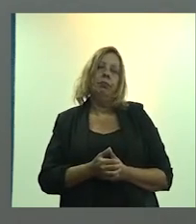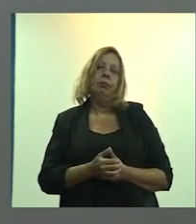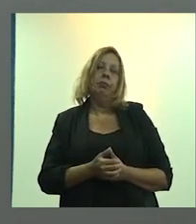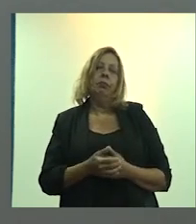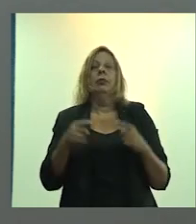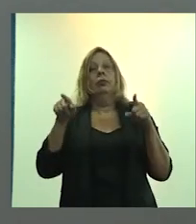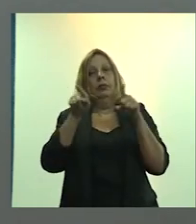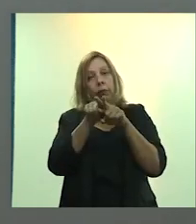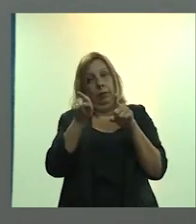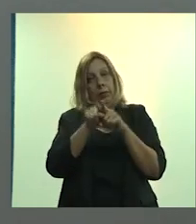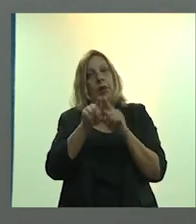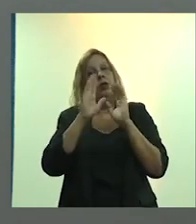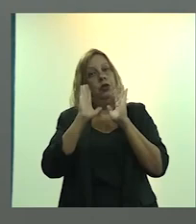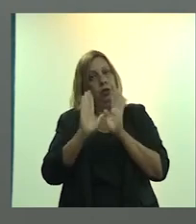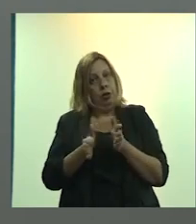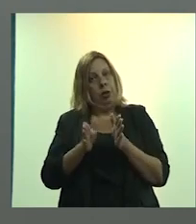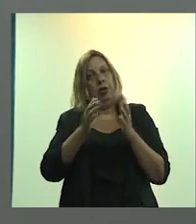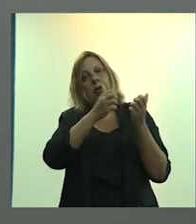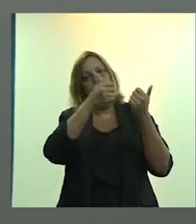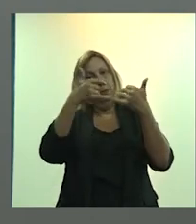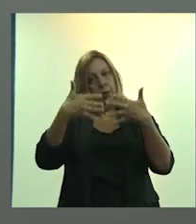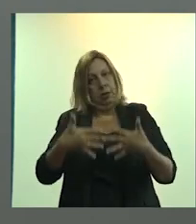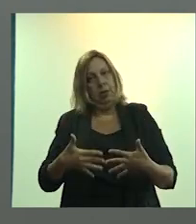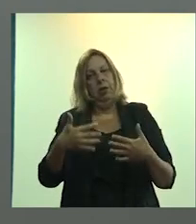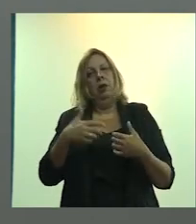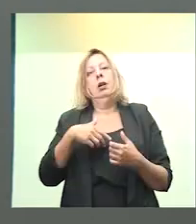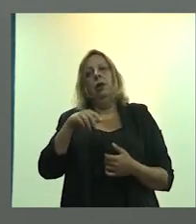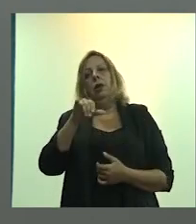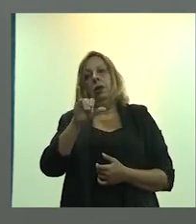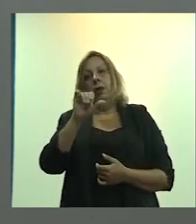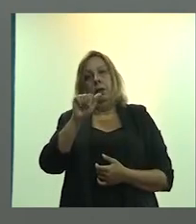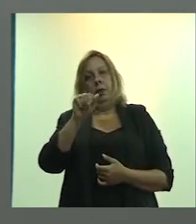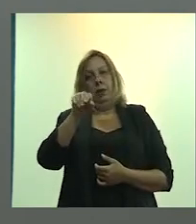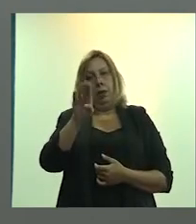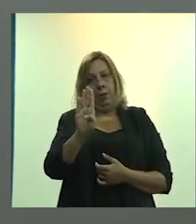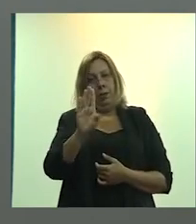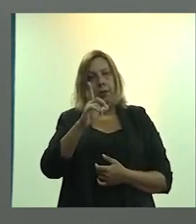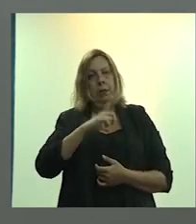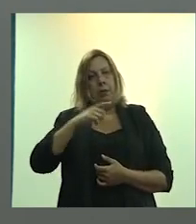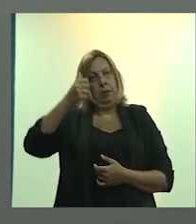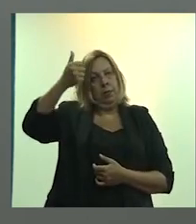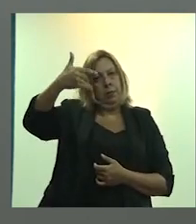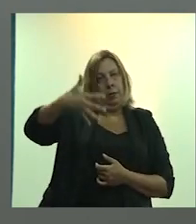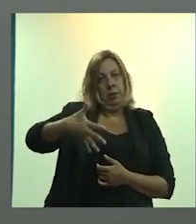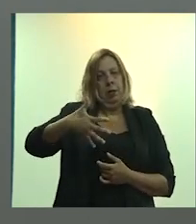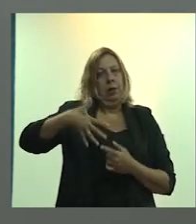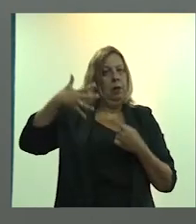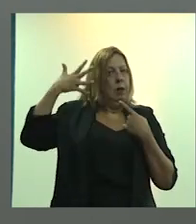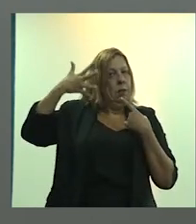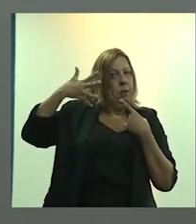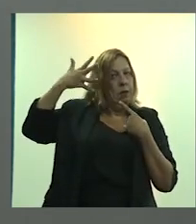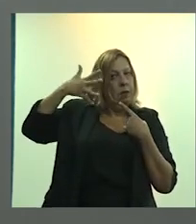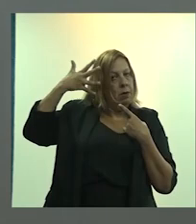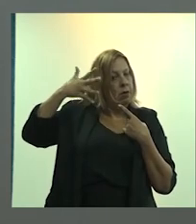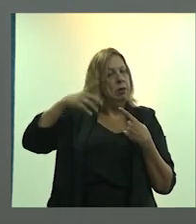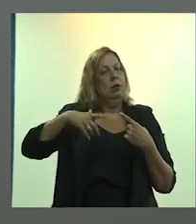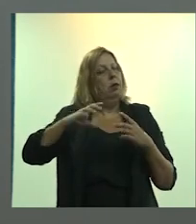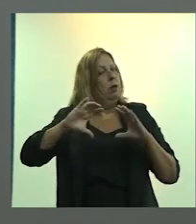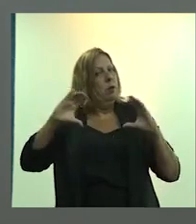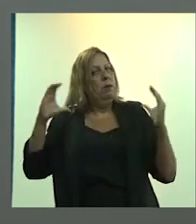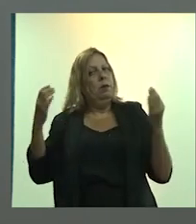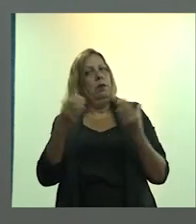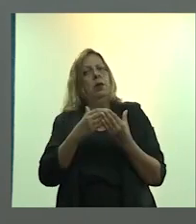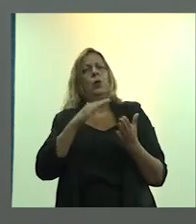Também já foi bem colocado, pela presidente do IAB, em uma das palestras, nas conferências,